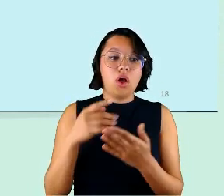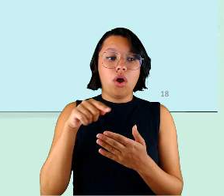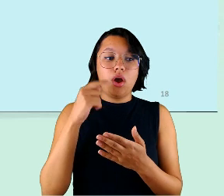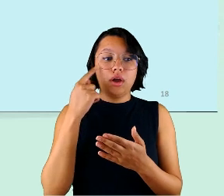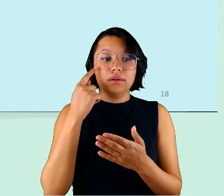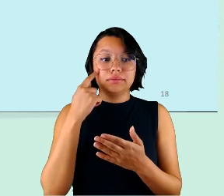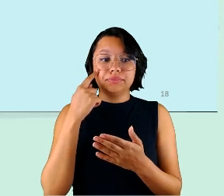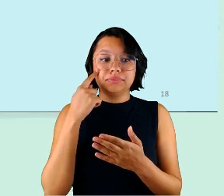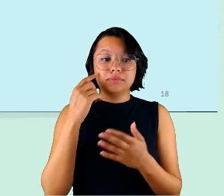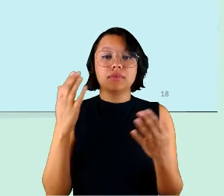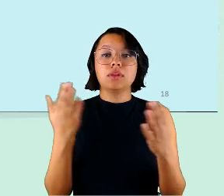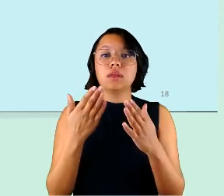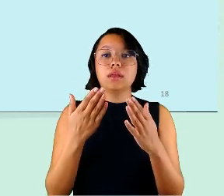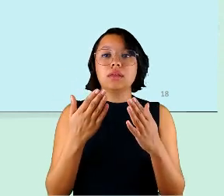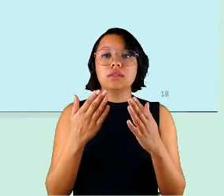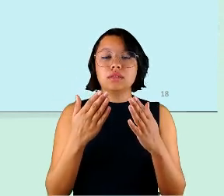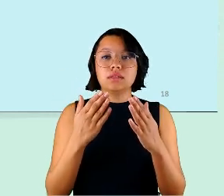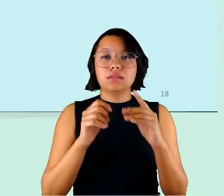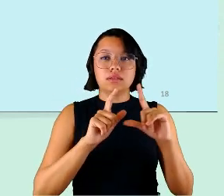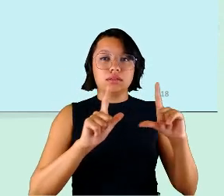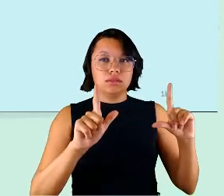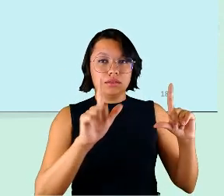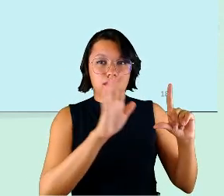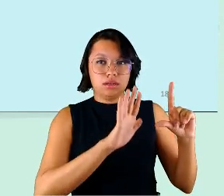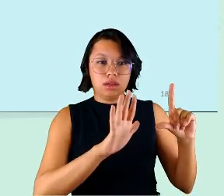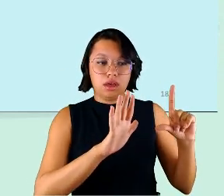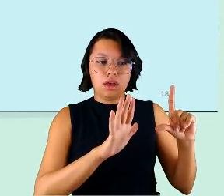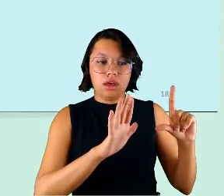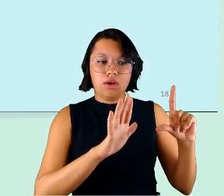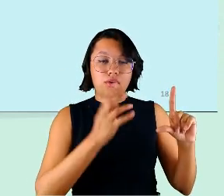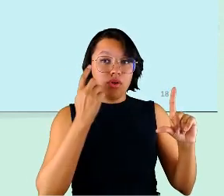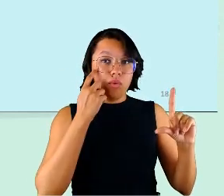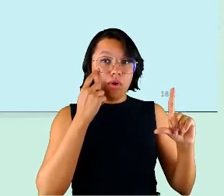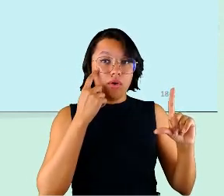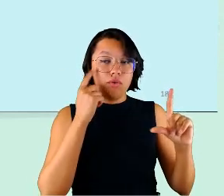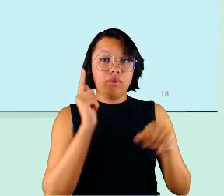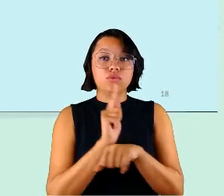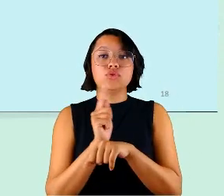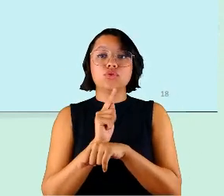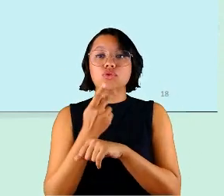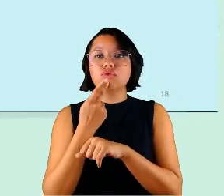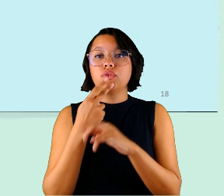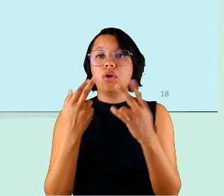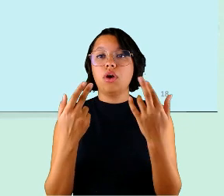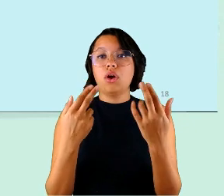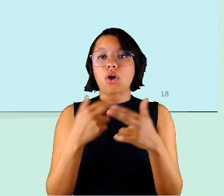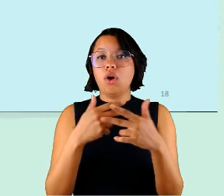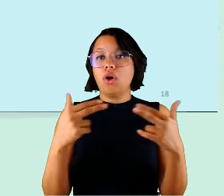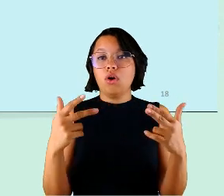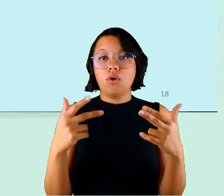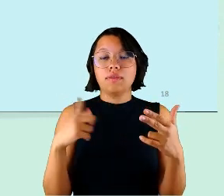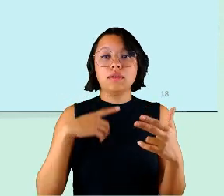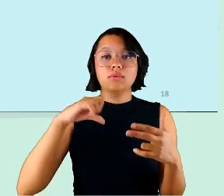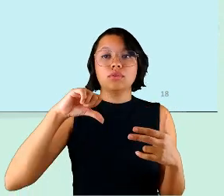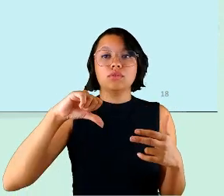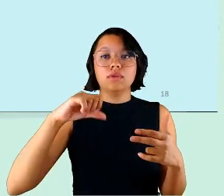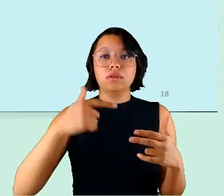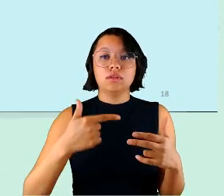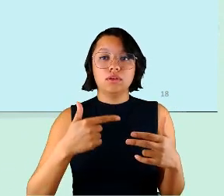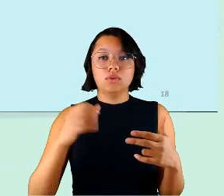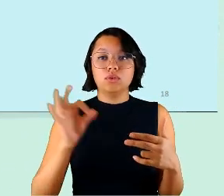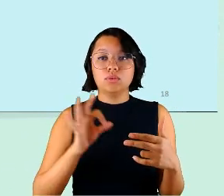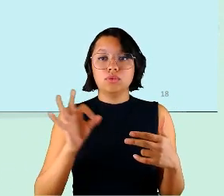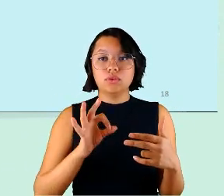gráfico eu queria até parar um pouquinho nele vocês vão ver que os gestores vão dizer a mesma coisa né nós temos 92